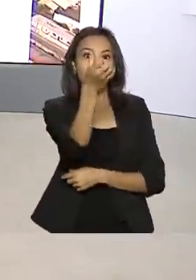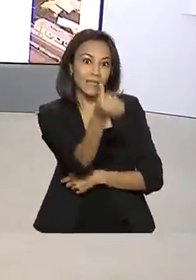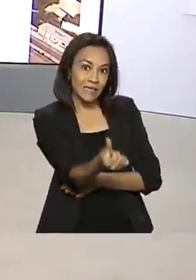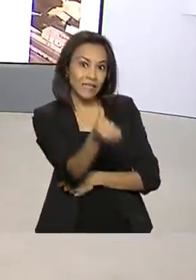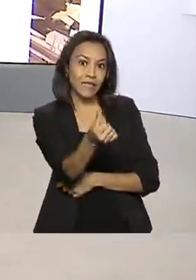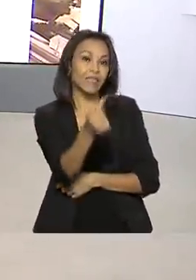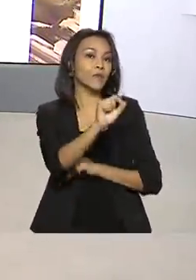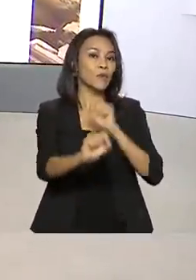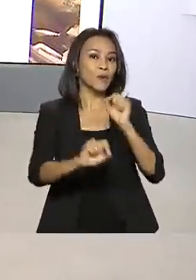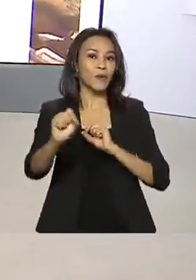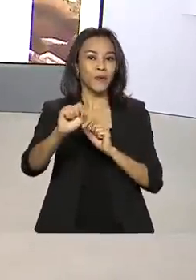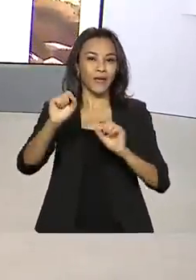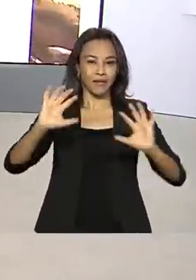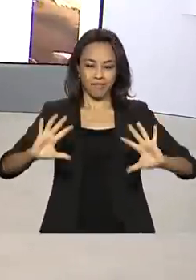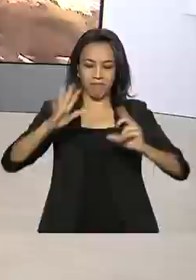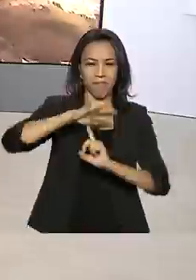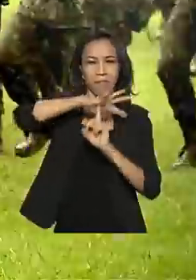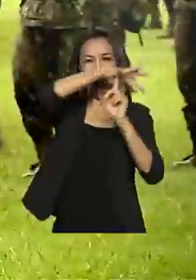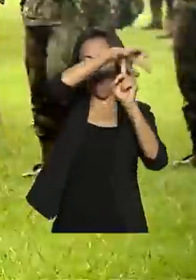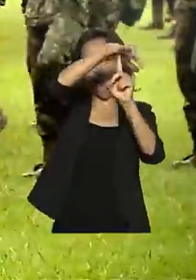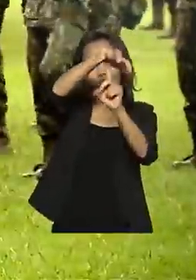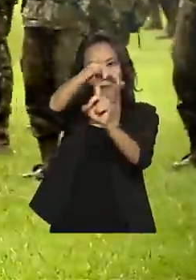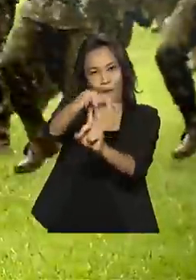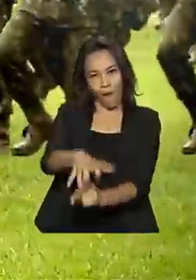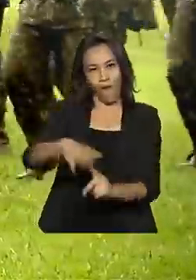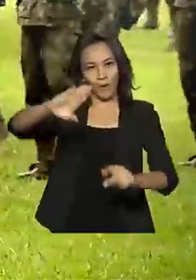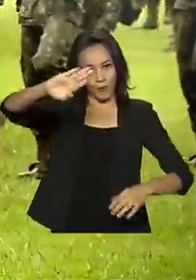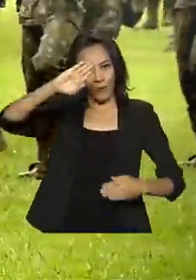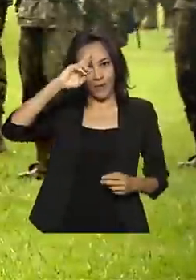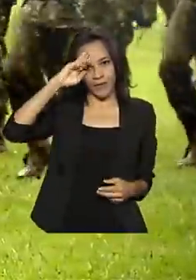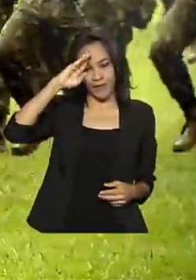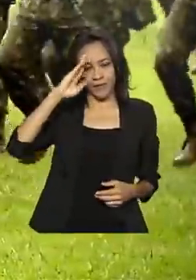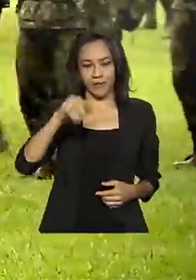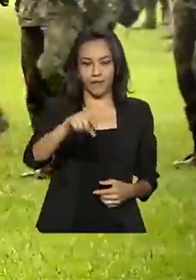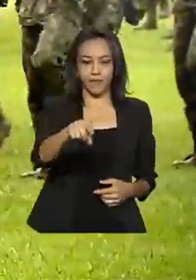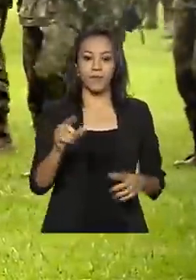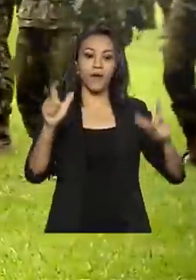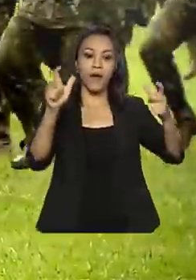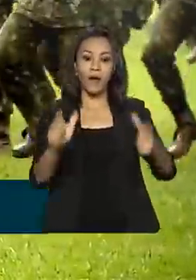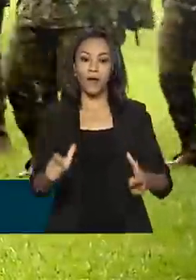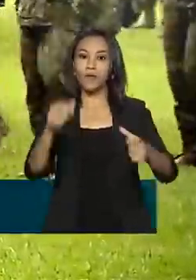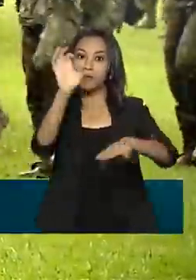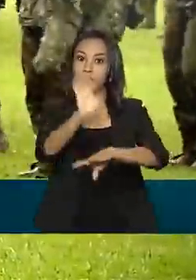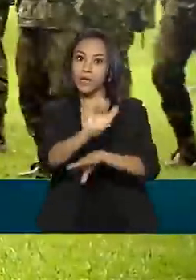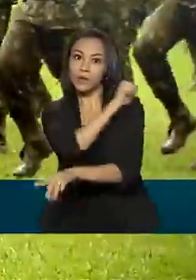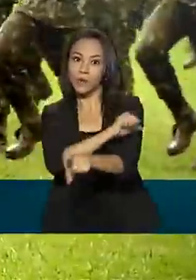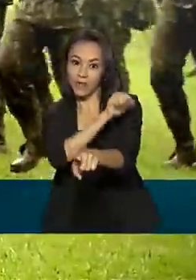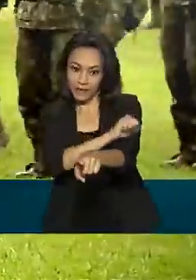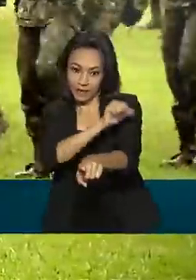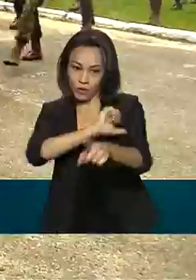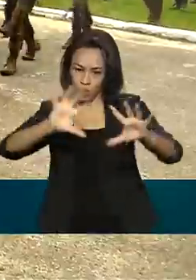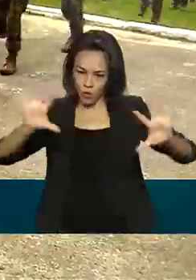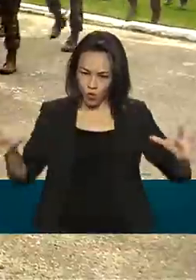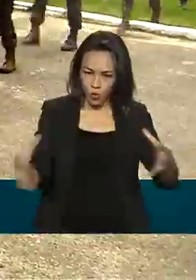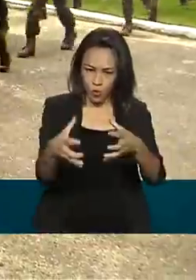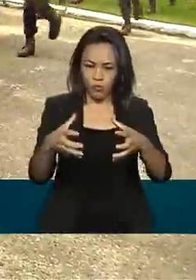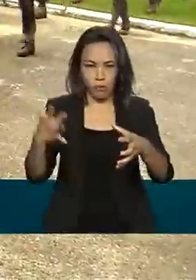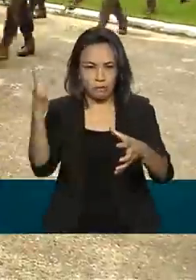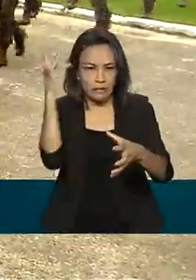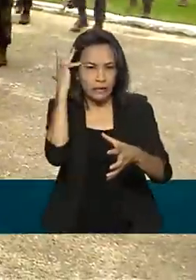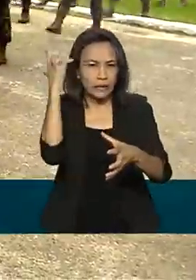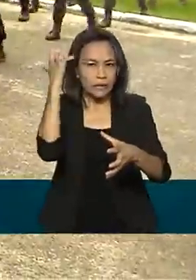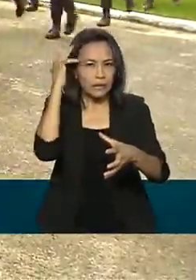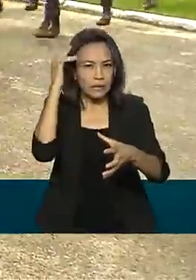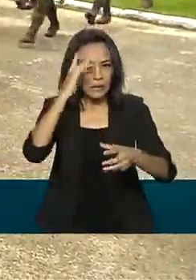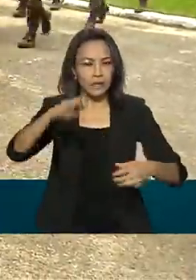Paraquedista do Exército Brasileiro. Sediada no Rio de Janeiro, a unidade é uma tropa de elite do Exército